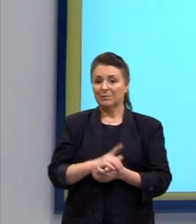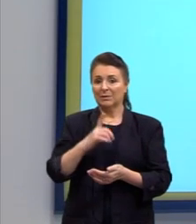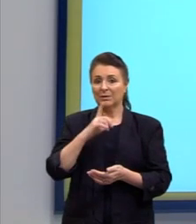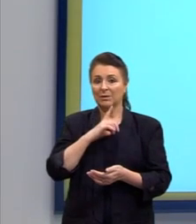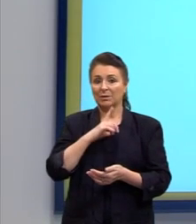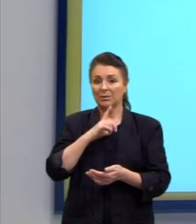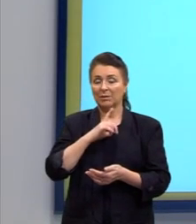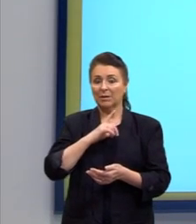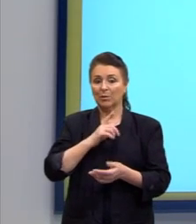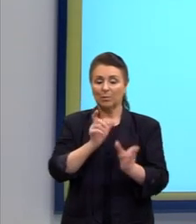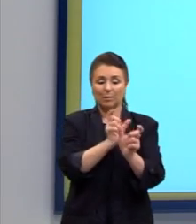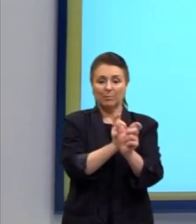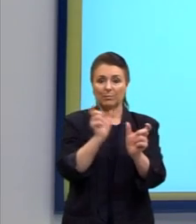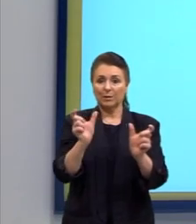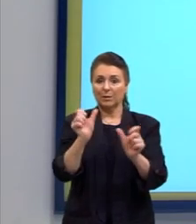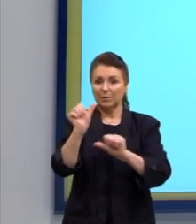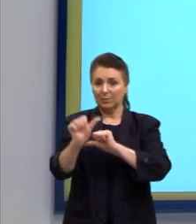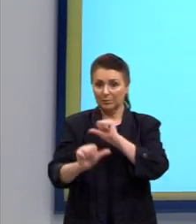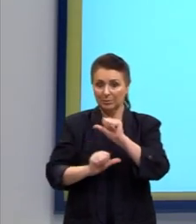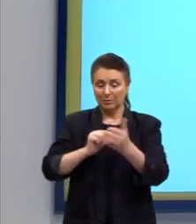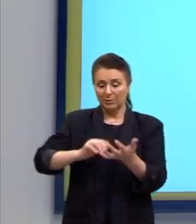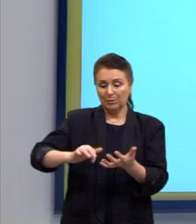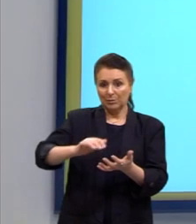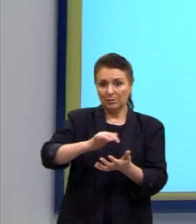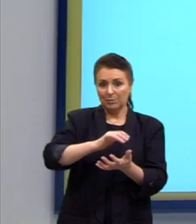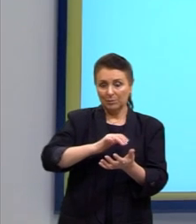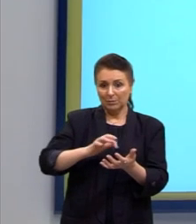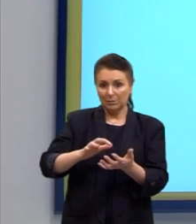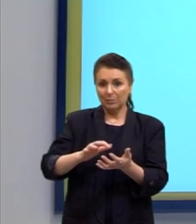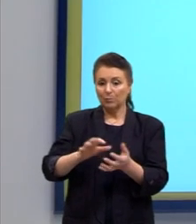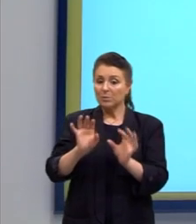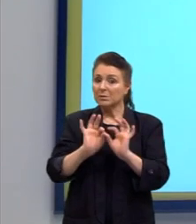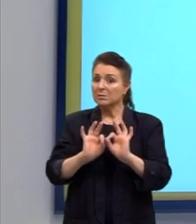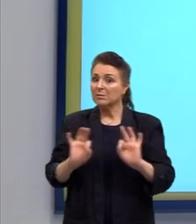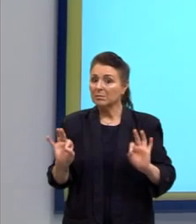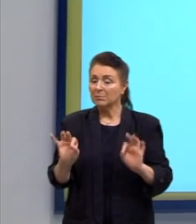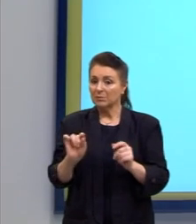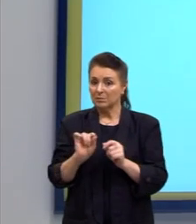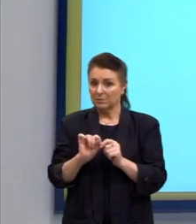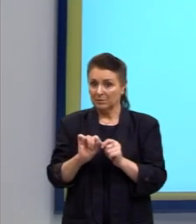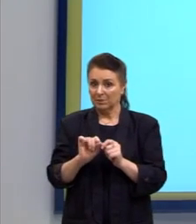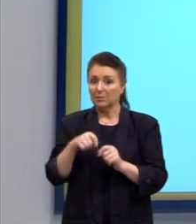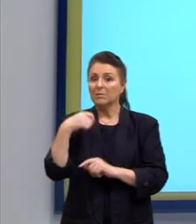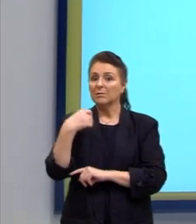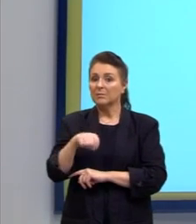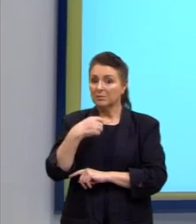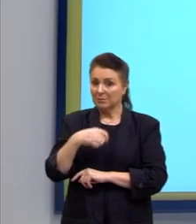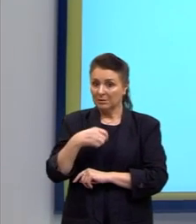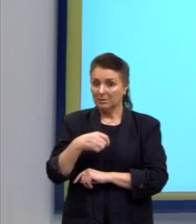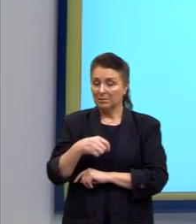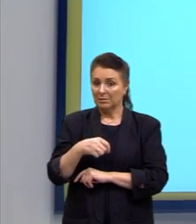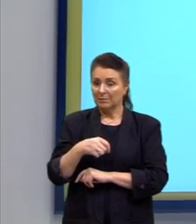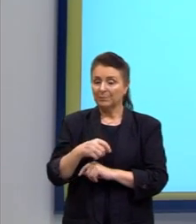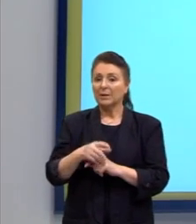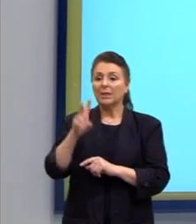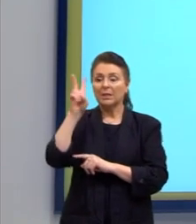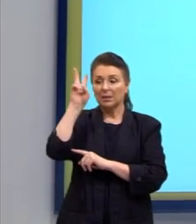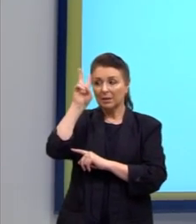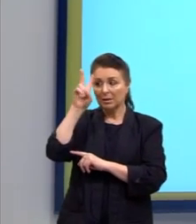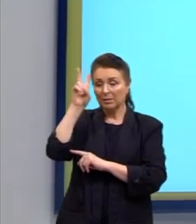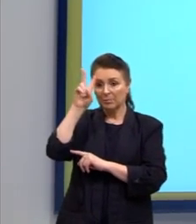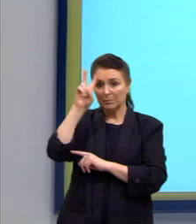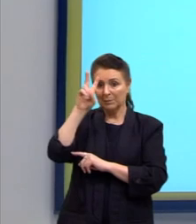permutação, né? O cálculo foi razoavelmente simples. Nós precisamos apenas lembrar.